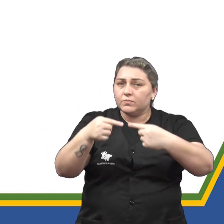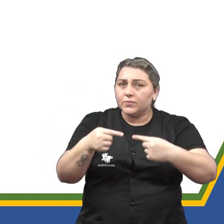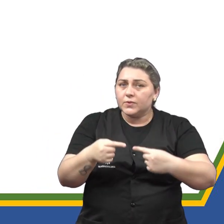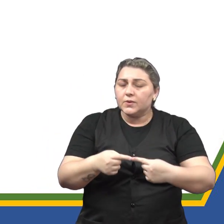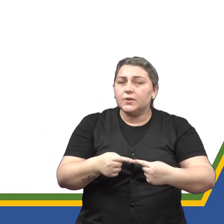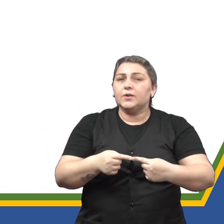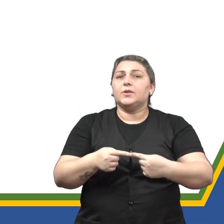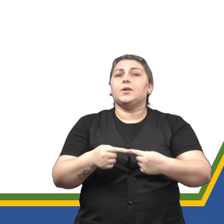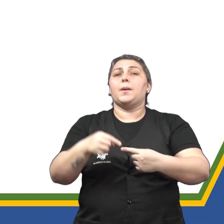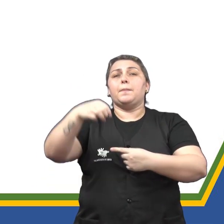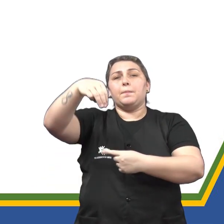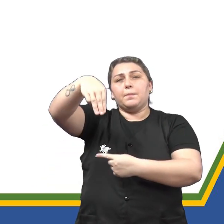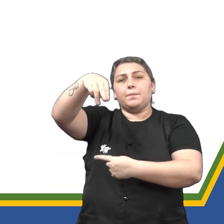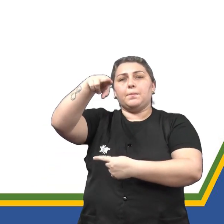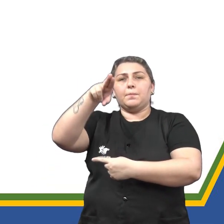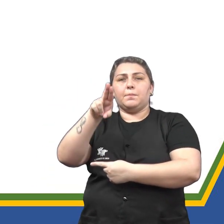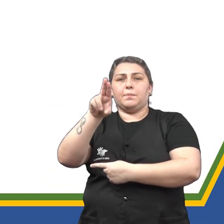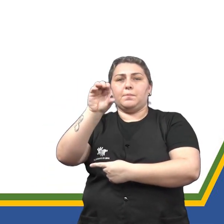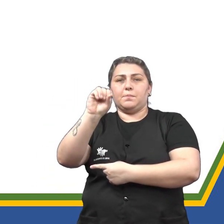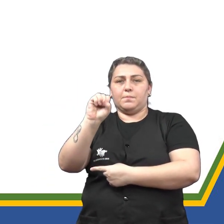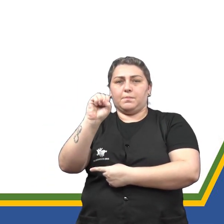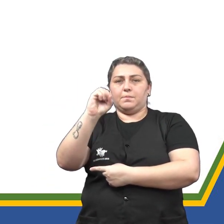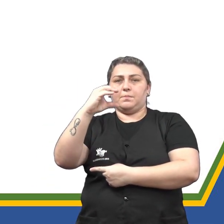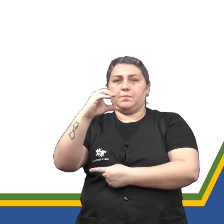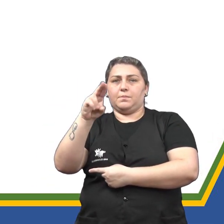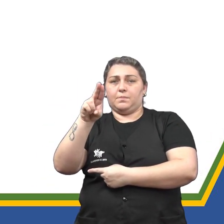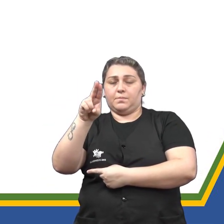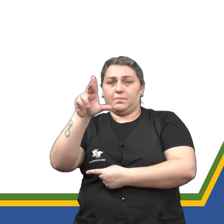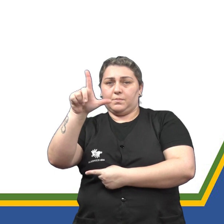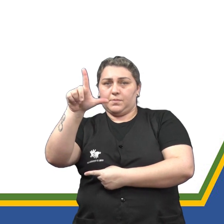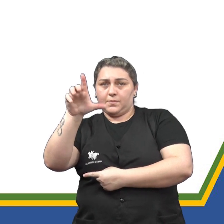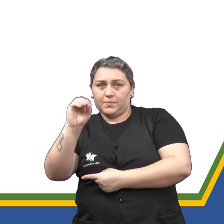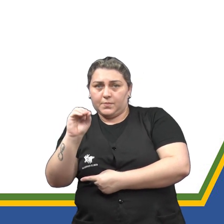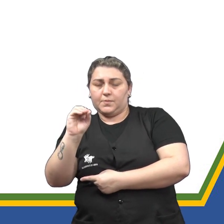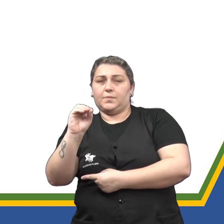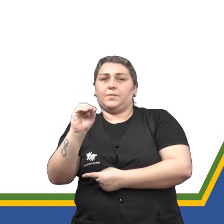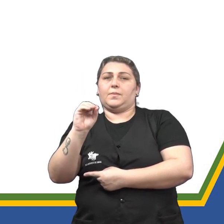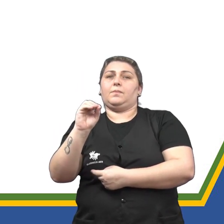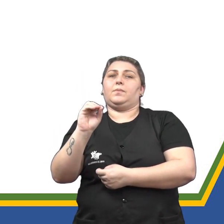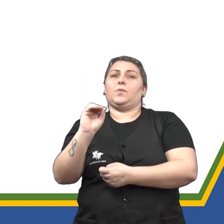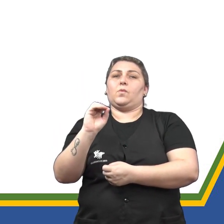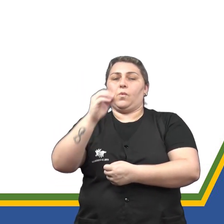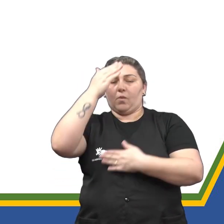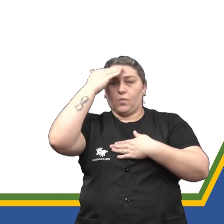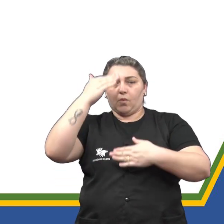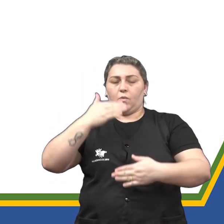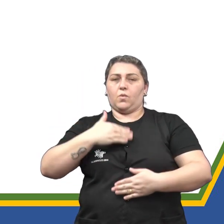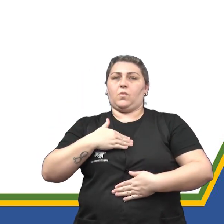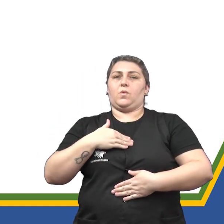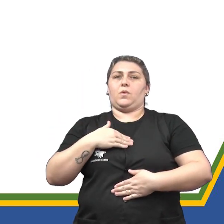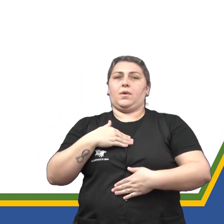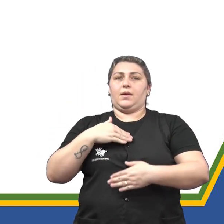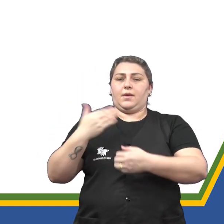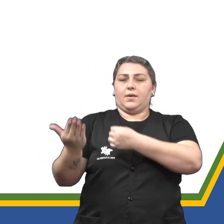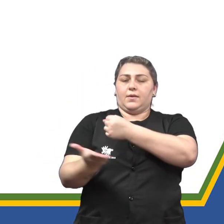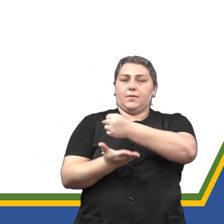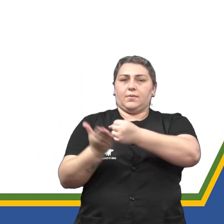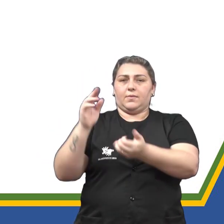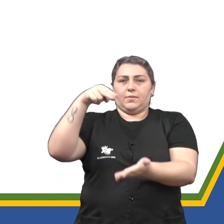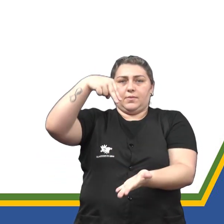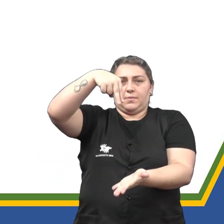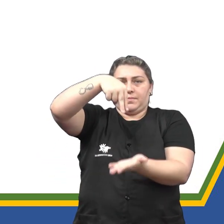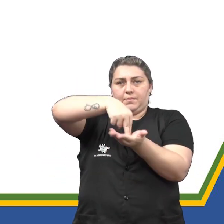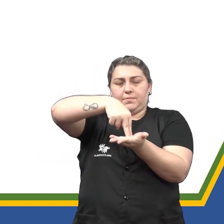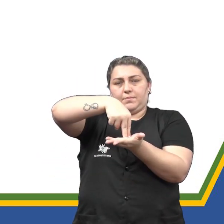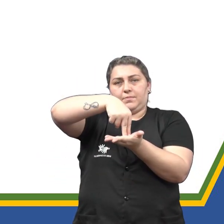musculares com o propósito de assumir e sustentar o corpo sobre uma base contra a lei da gravidade. Ficar em